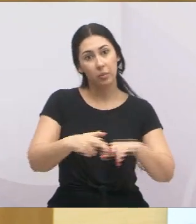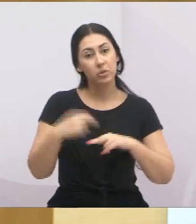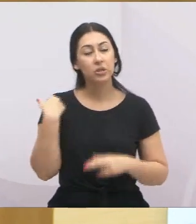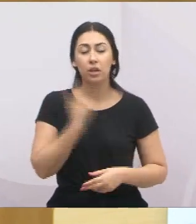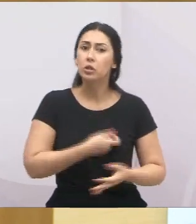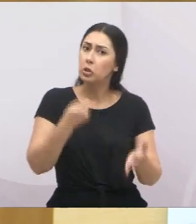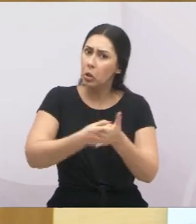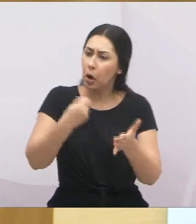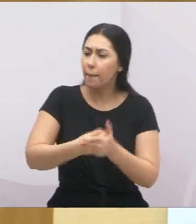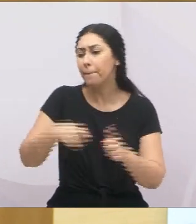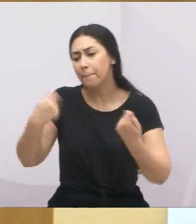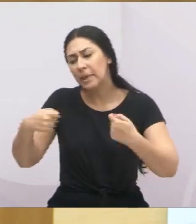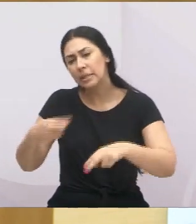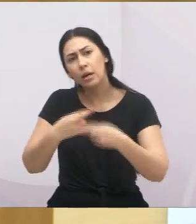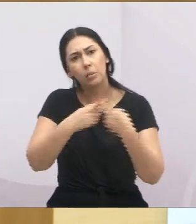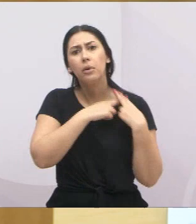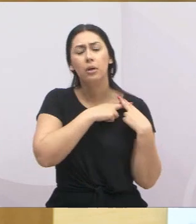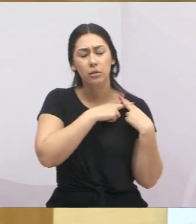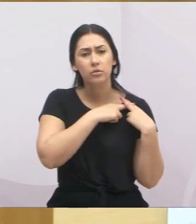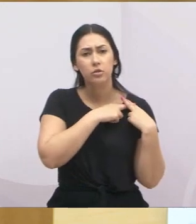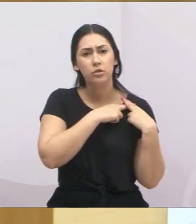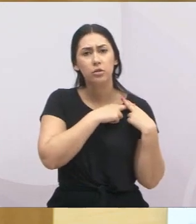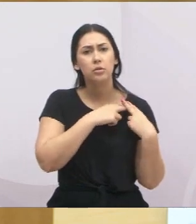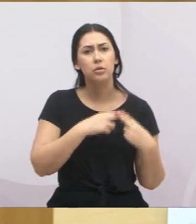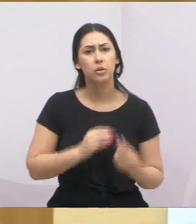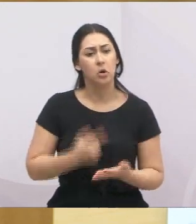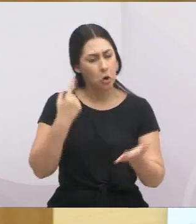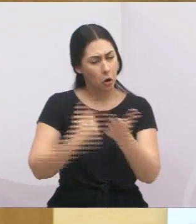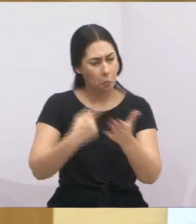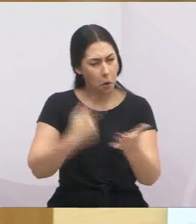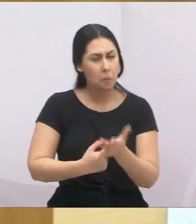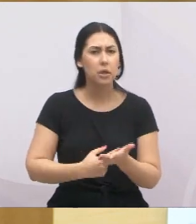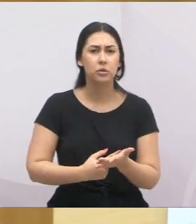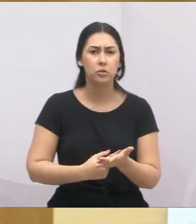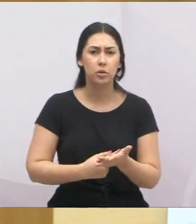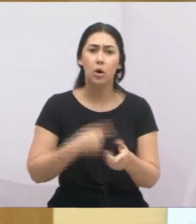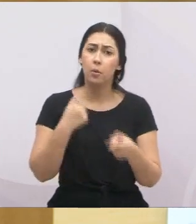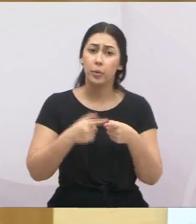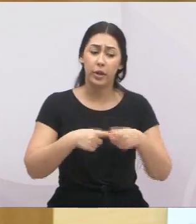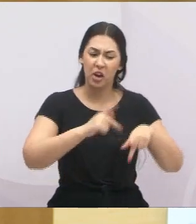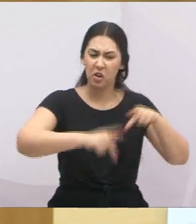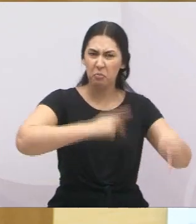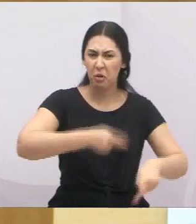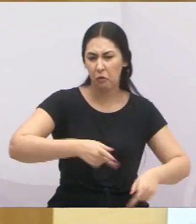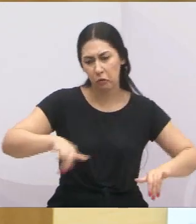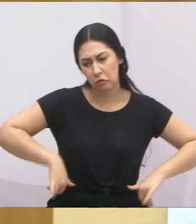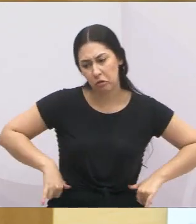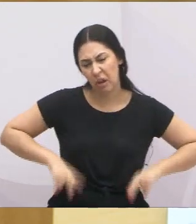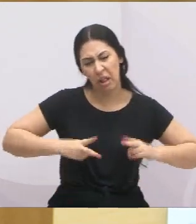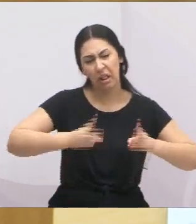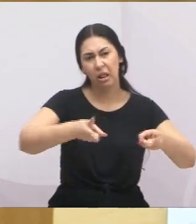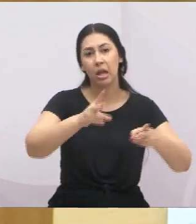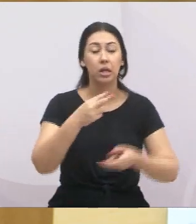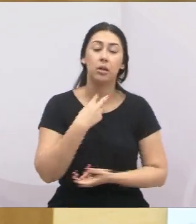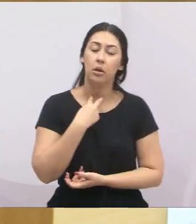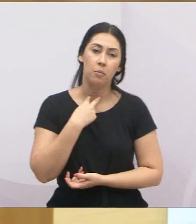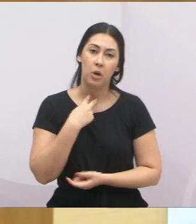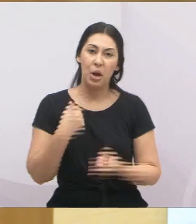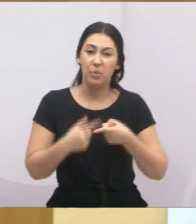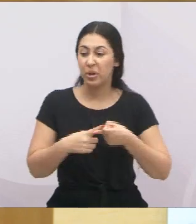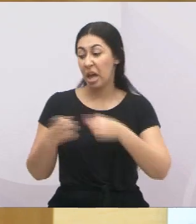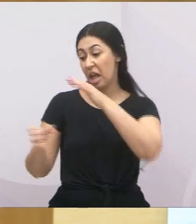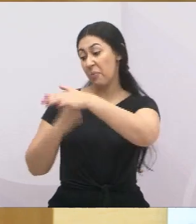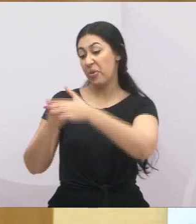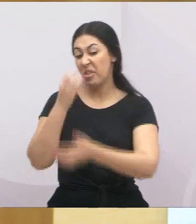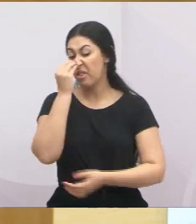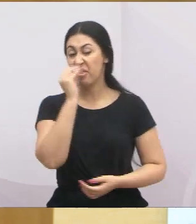responsabilidade com os trabalhadores e com a população, porque o povo não pode continuar sofrendo por irresponsabilidade de alguns que